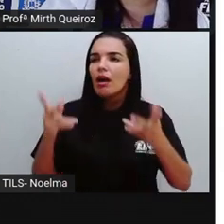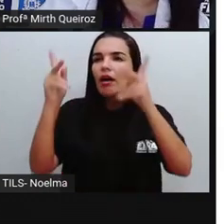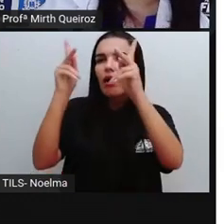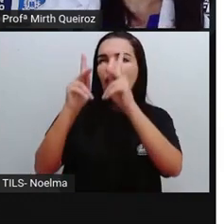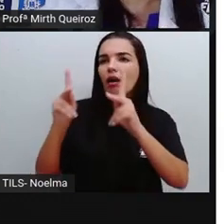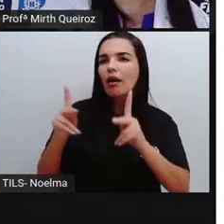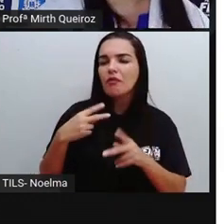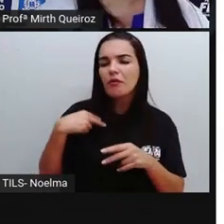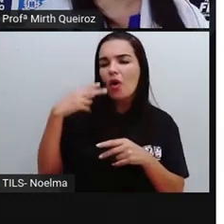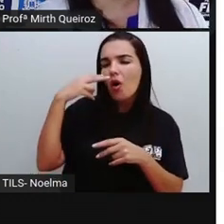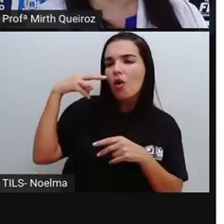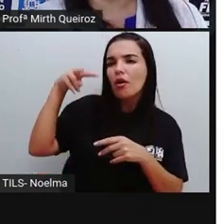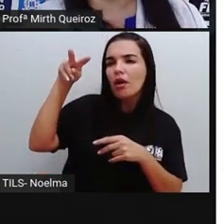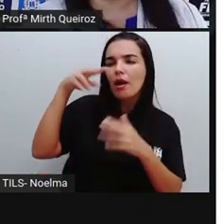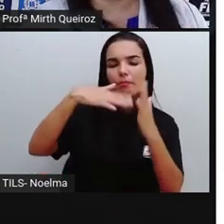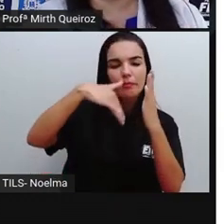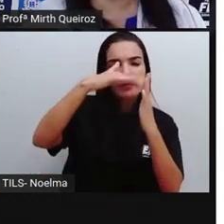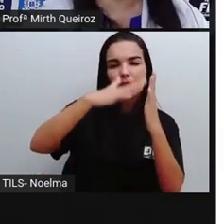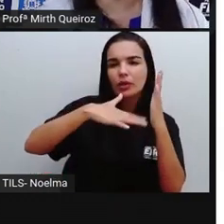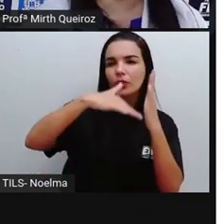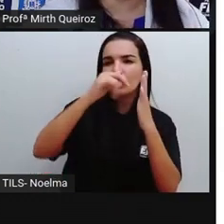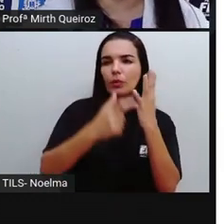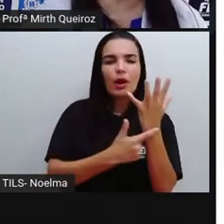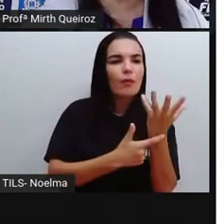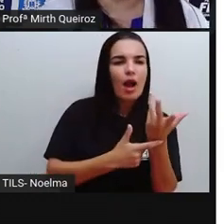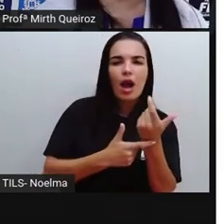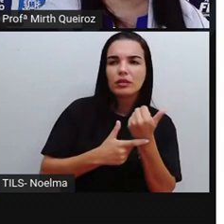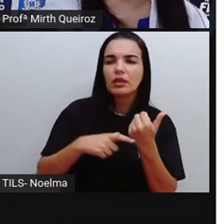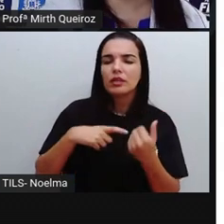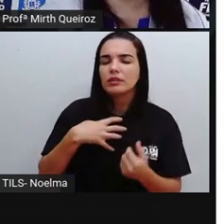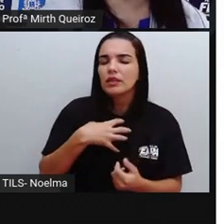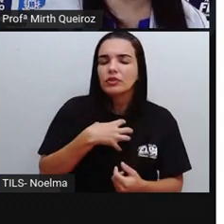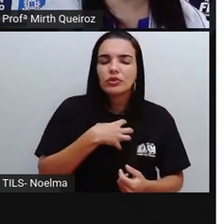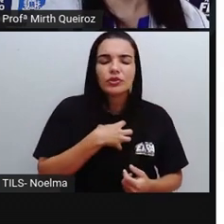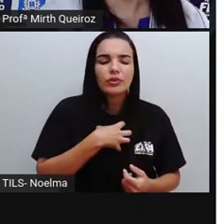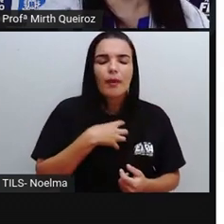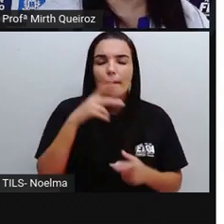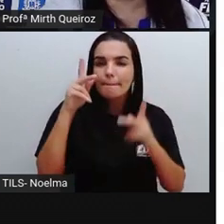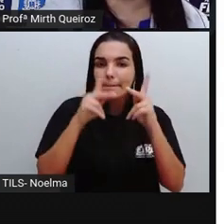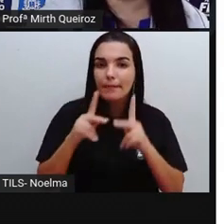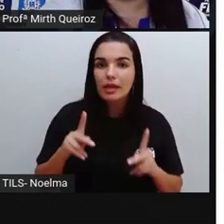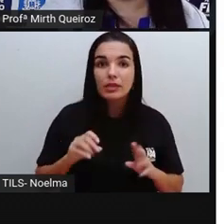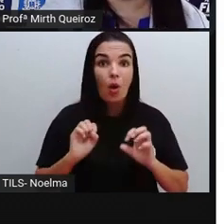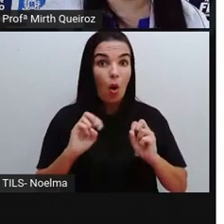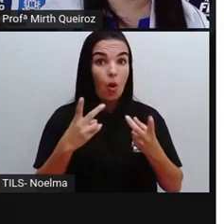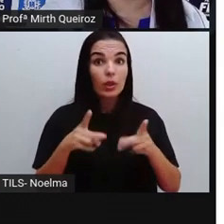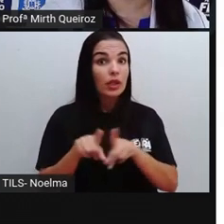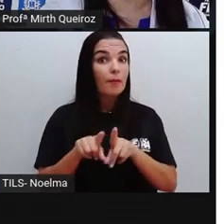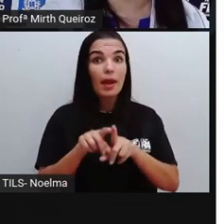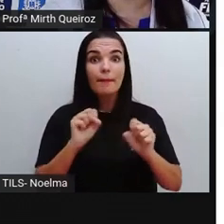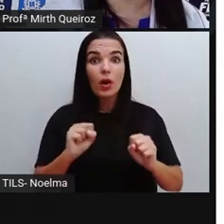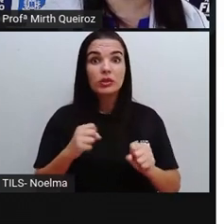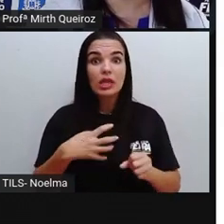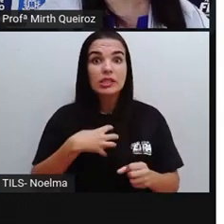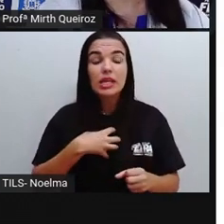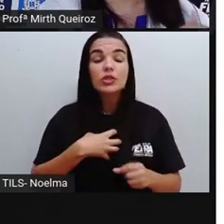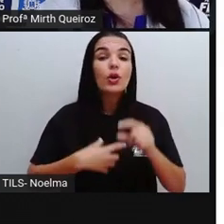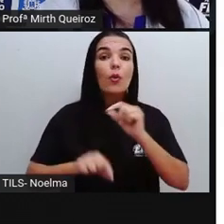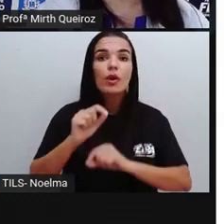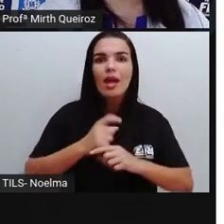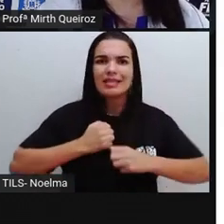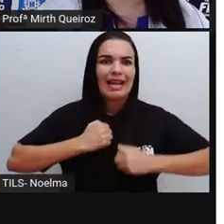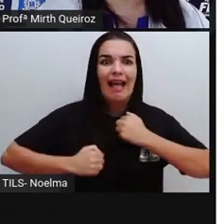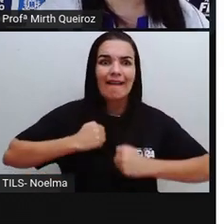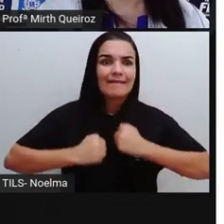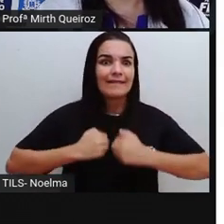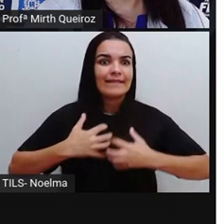paz, ou a gente pode olhar uma obra e sentir ali nela agitação. E eu vou mostrar alguns exemplos para vocês. Para a